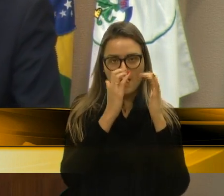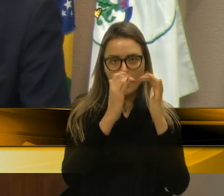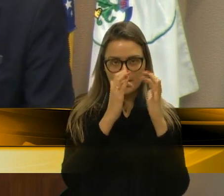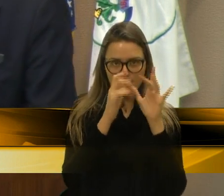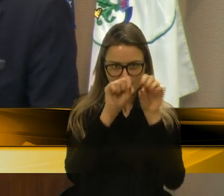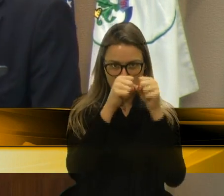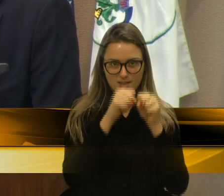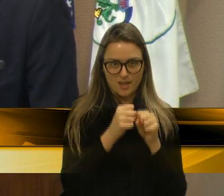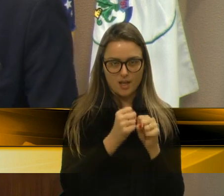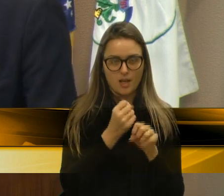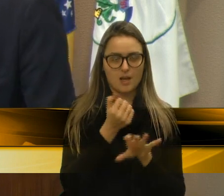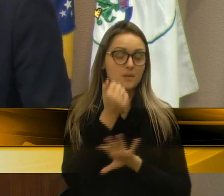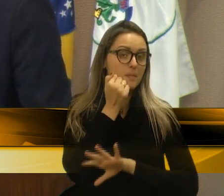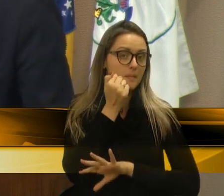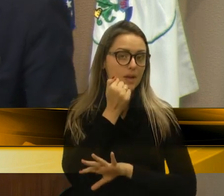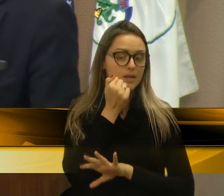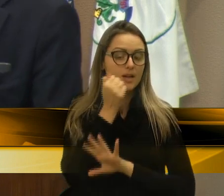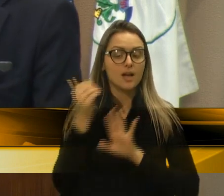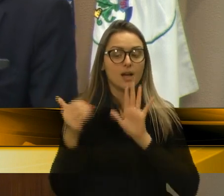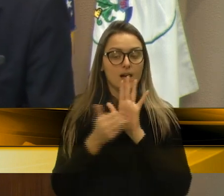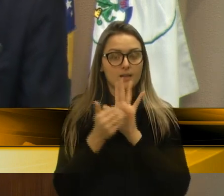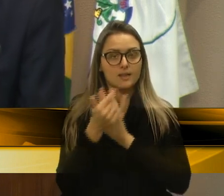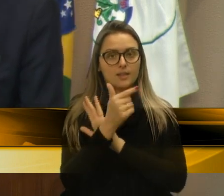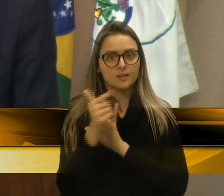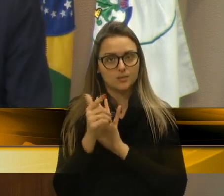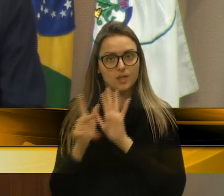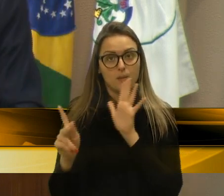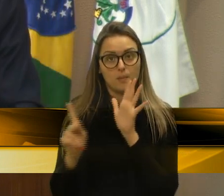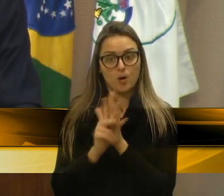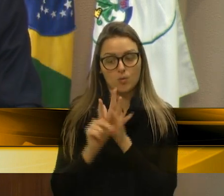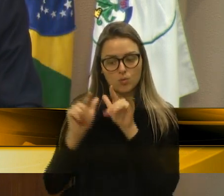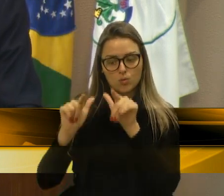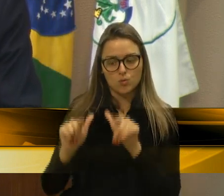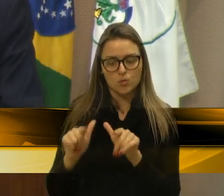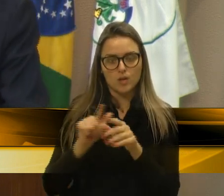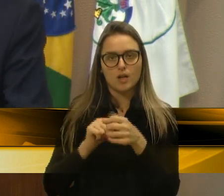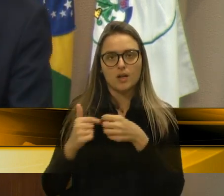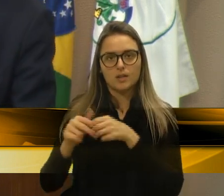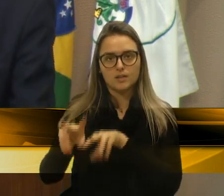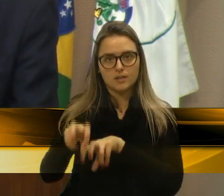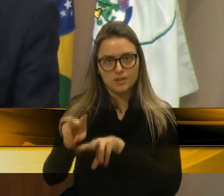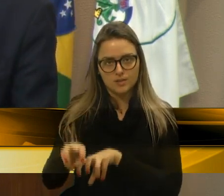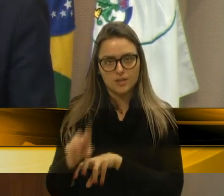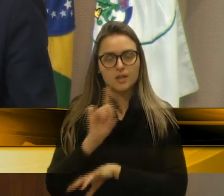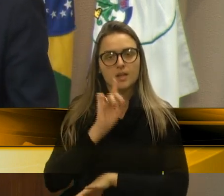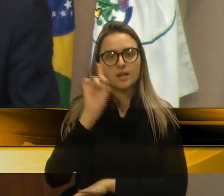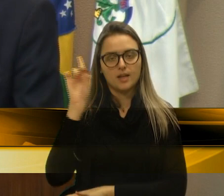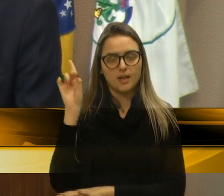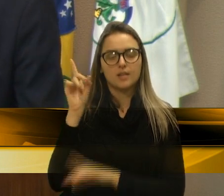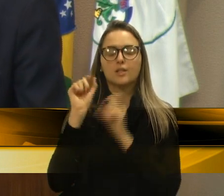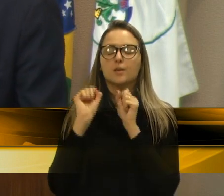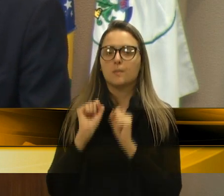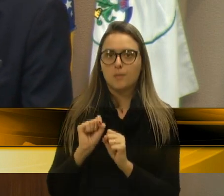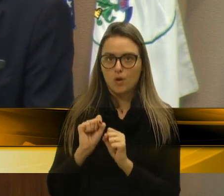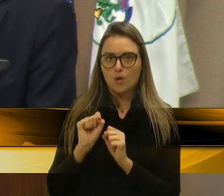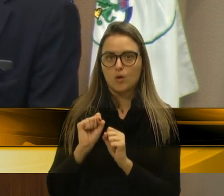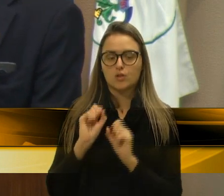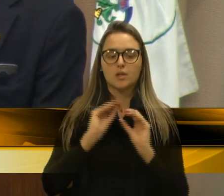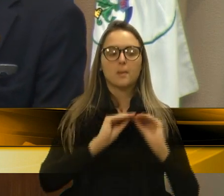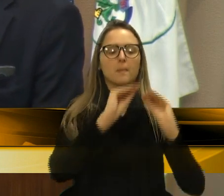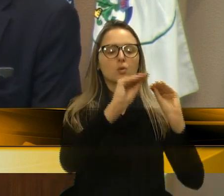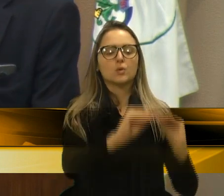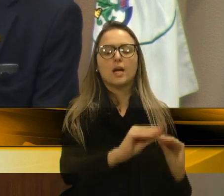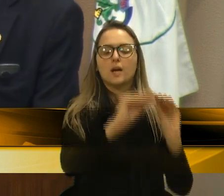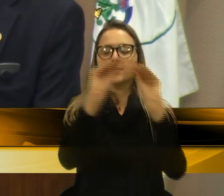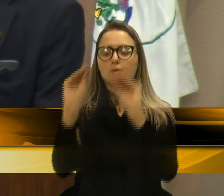até que nós não temos, repito aqui, o fixo lá, no interior, lá no distrito, esse imóvel, poderá amenizar as situações,